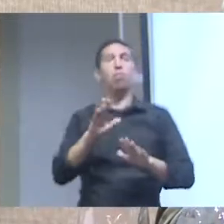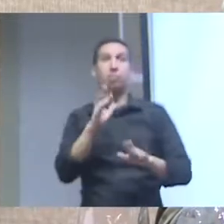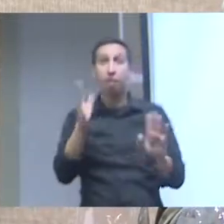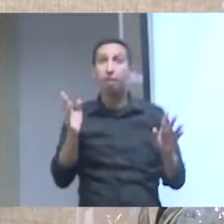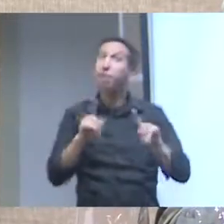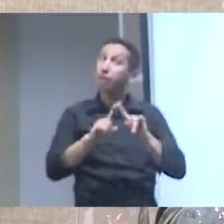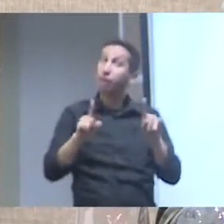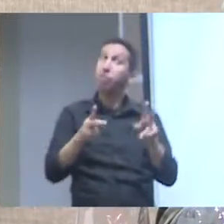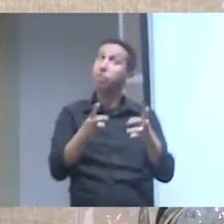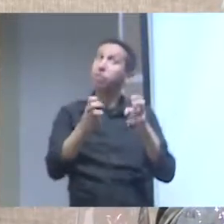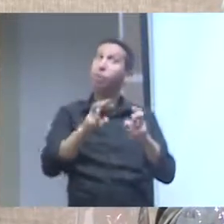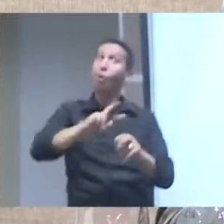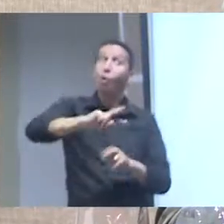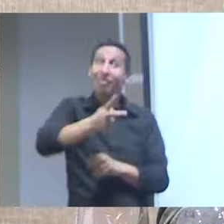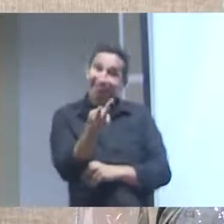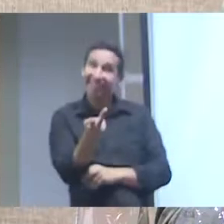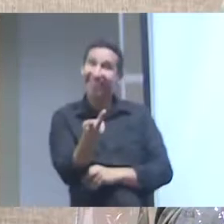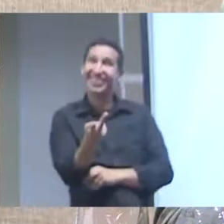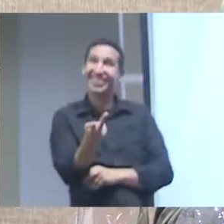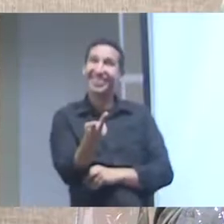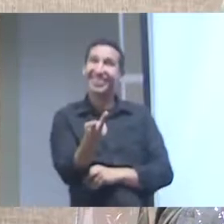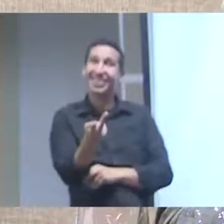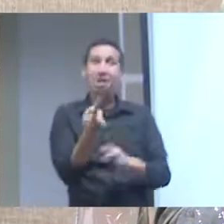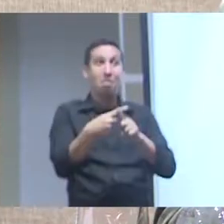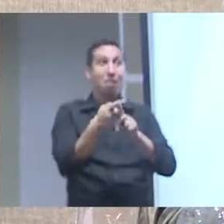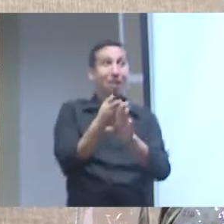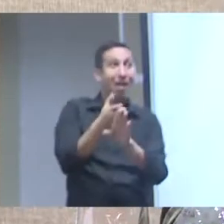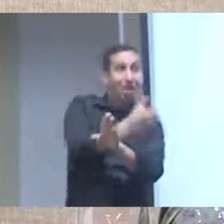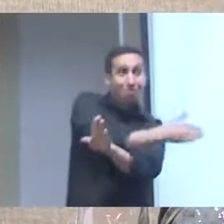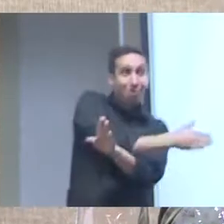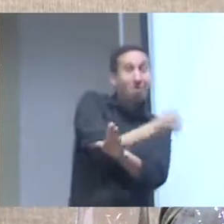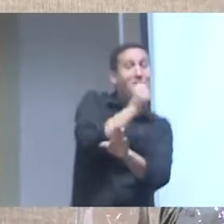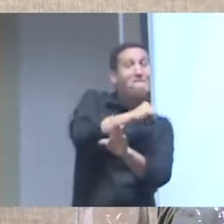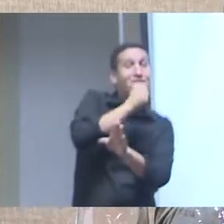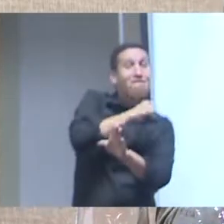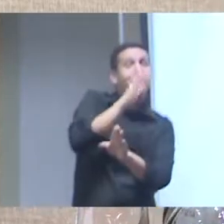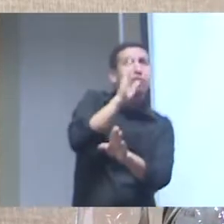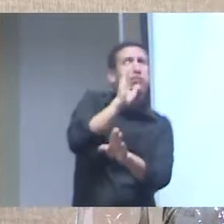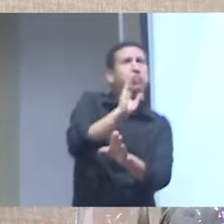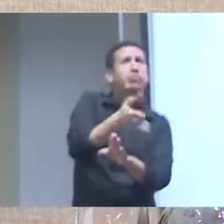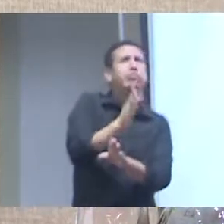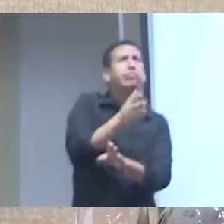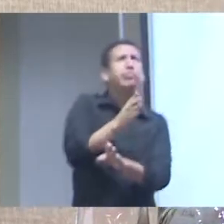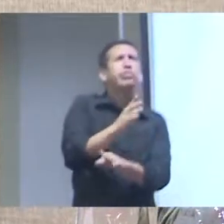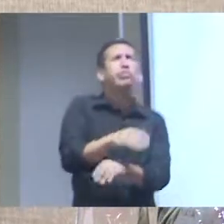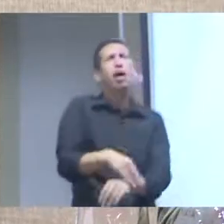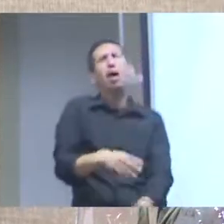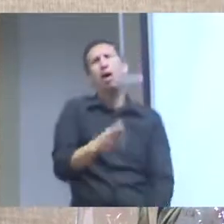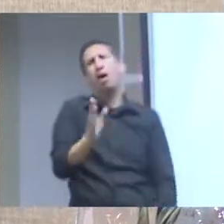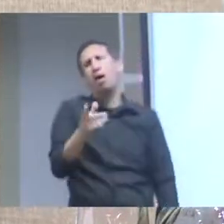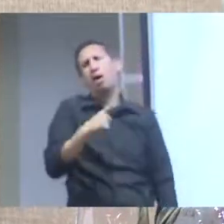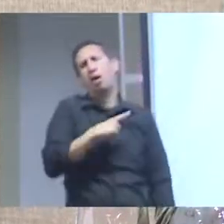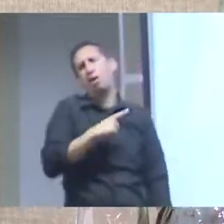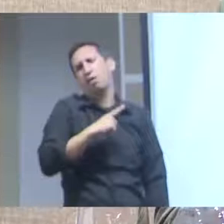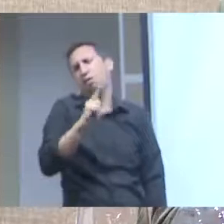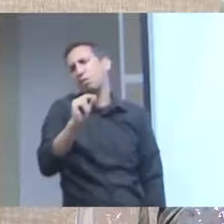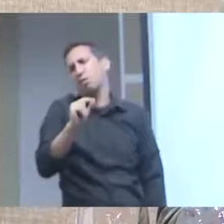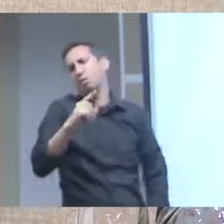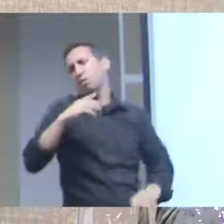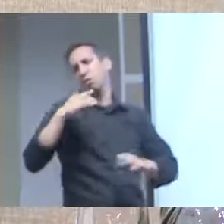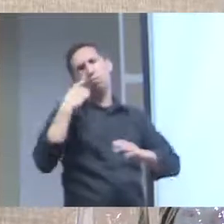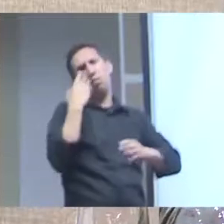estão com a carreira consolidada e os mais novos são reféns de métricas de publicação que